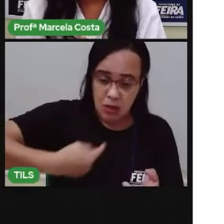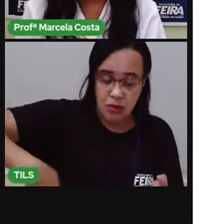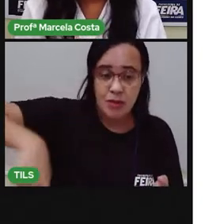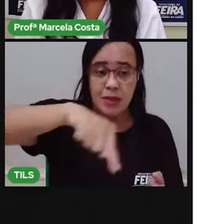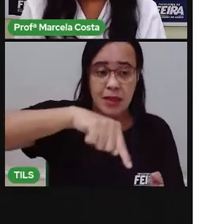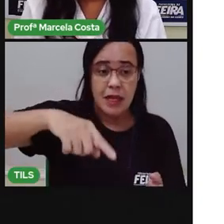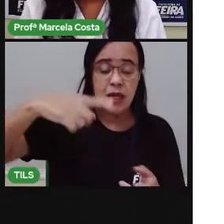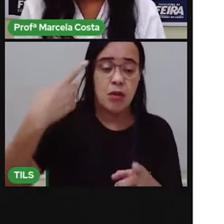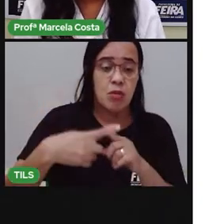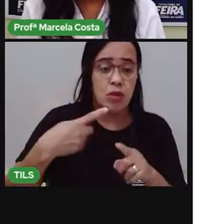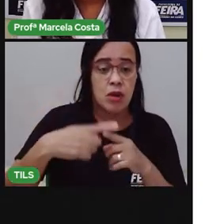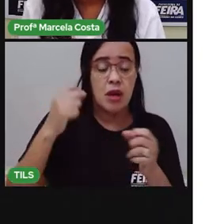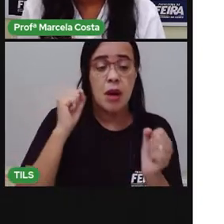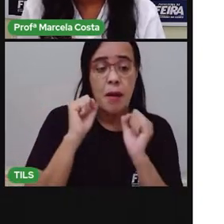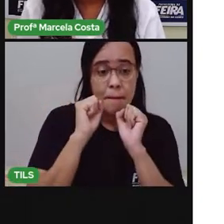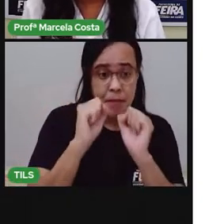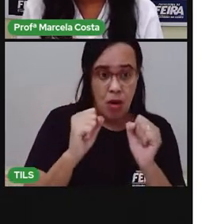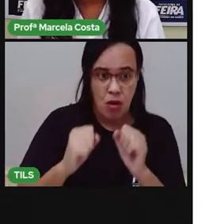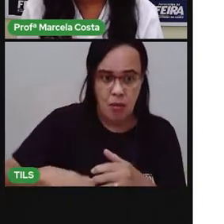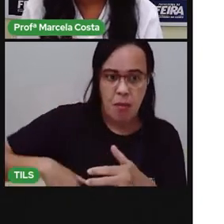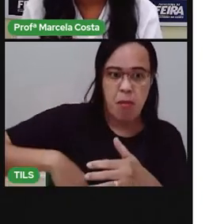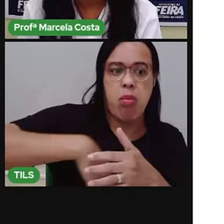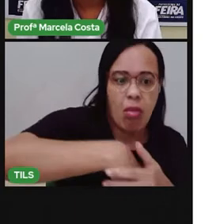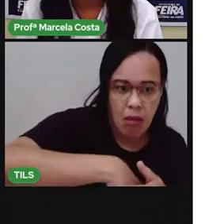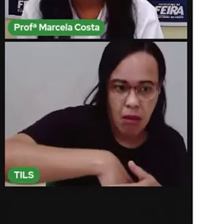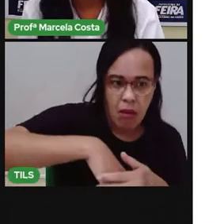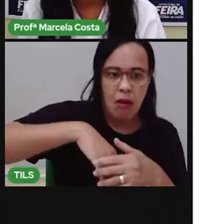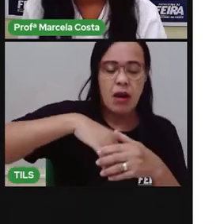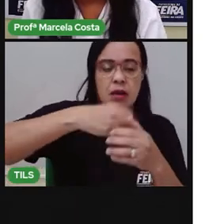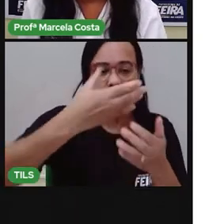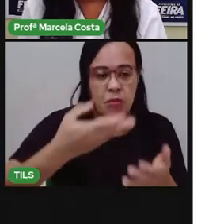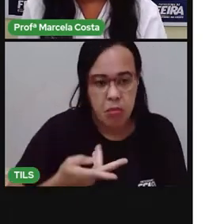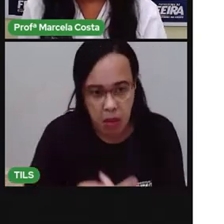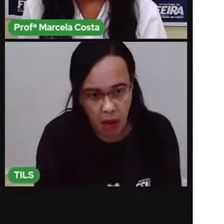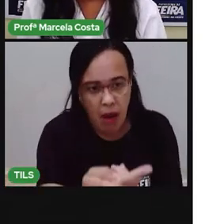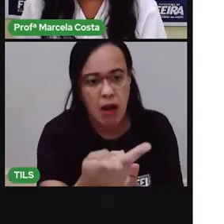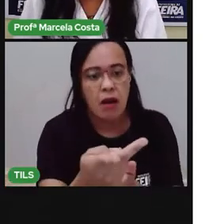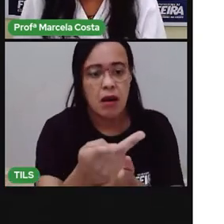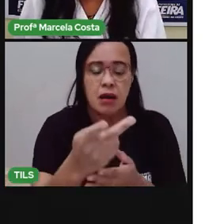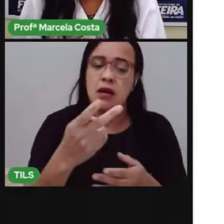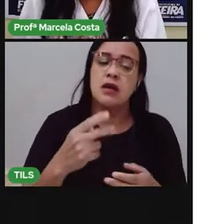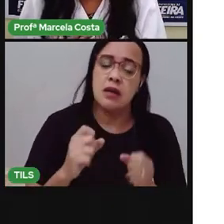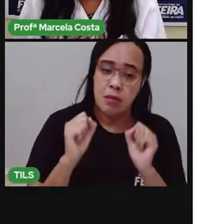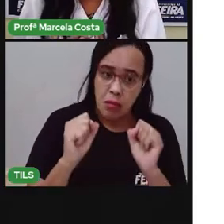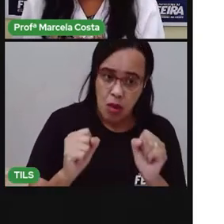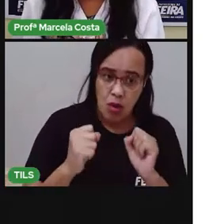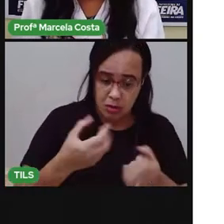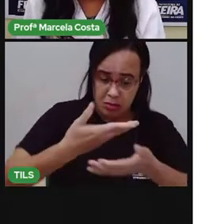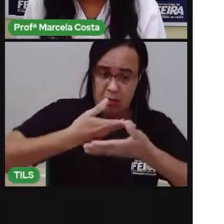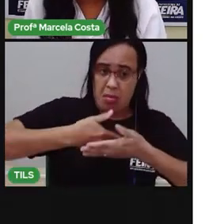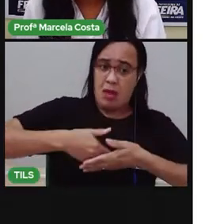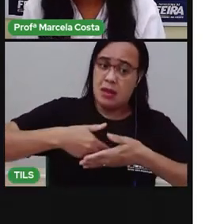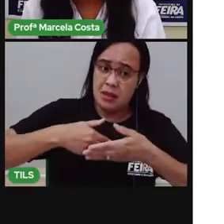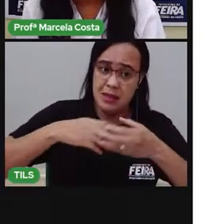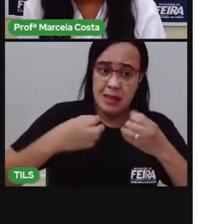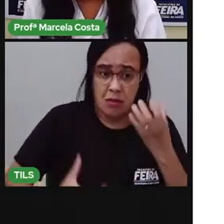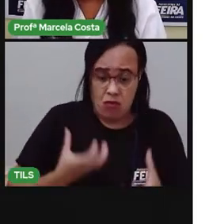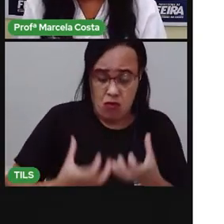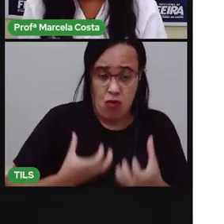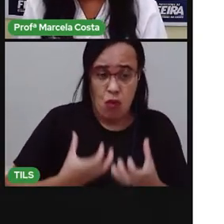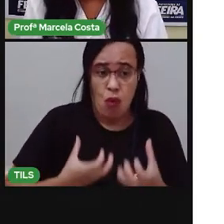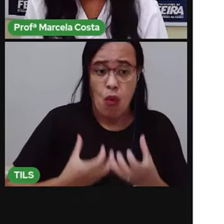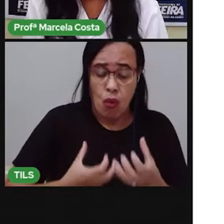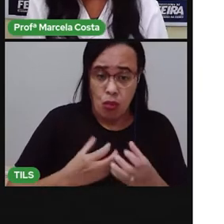você pode esbarrar nessa panela, derrubar ela no chão, derrubar ela em cima de você, se machucar.